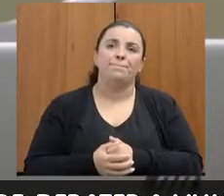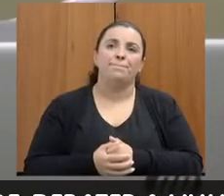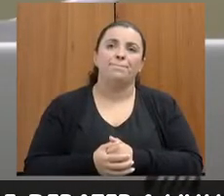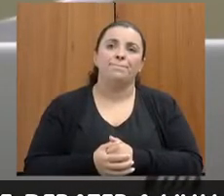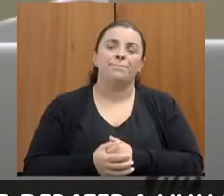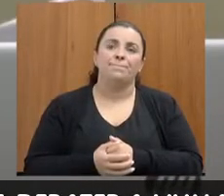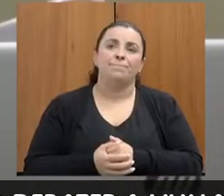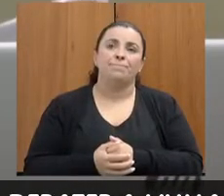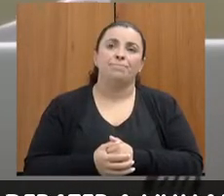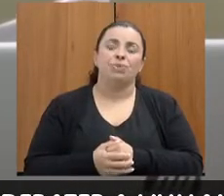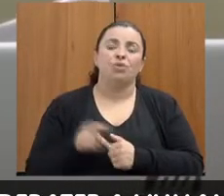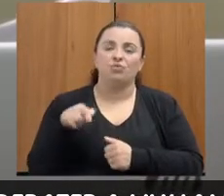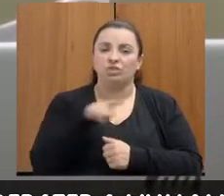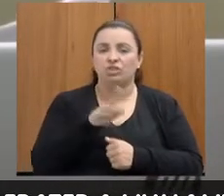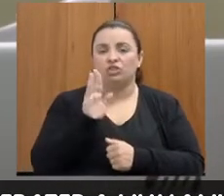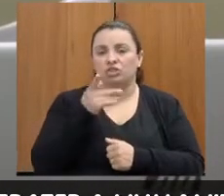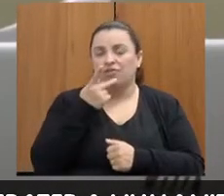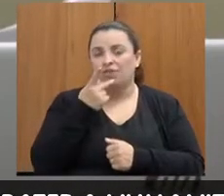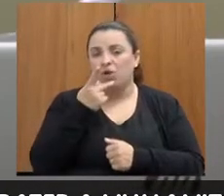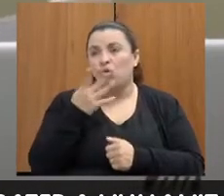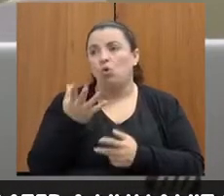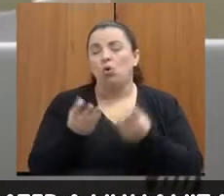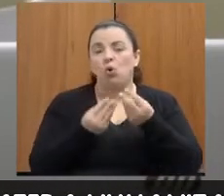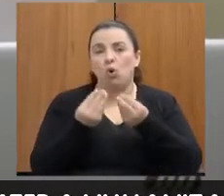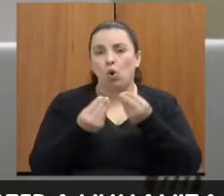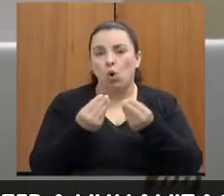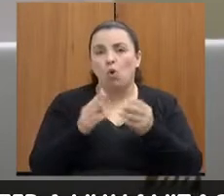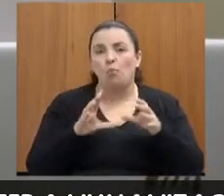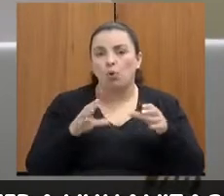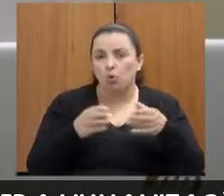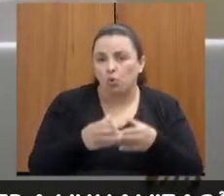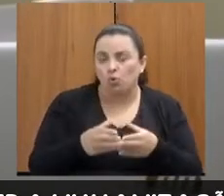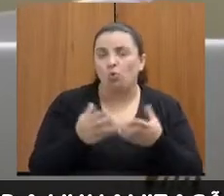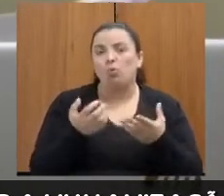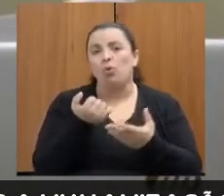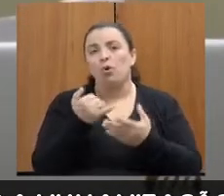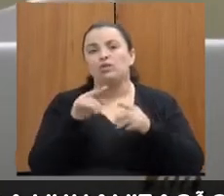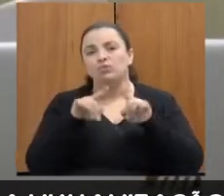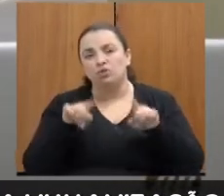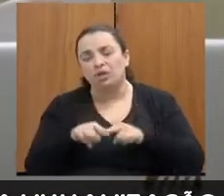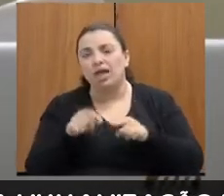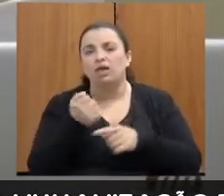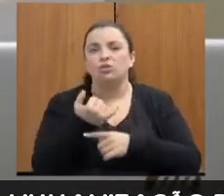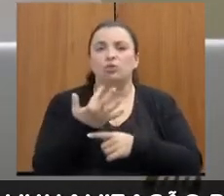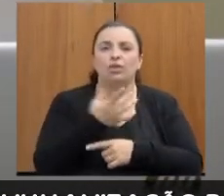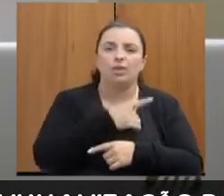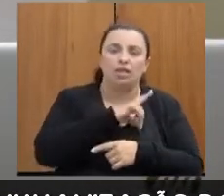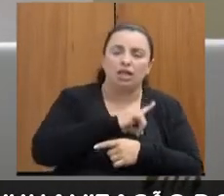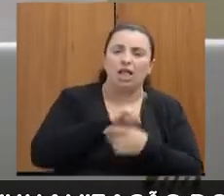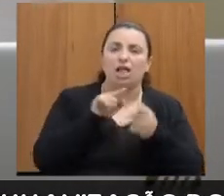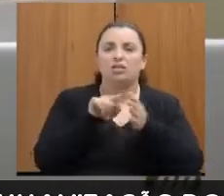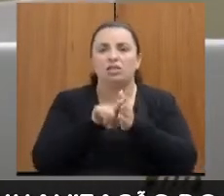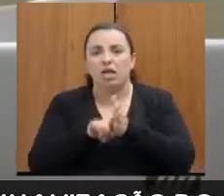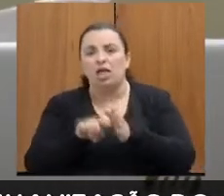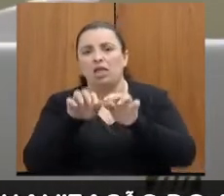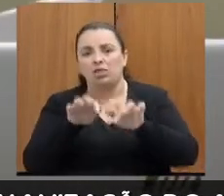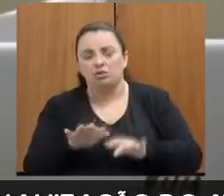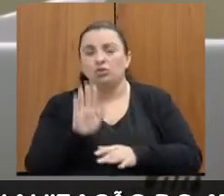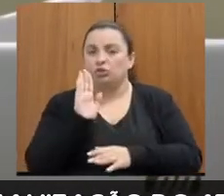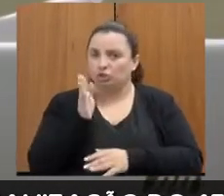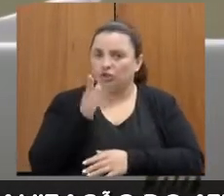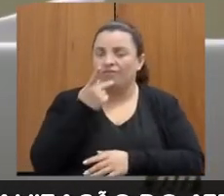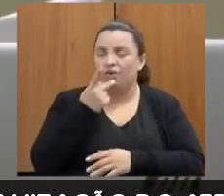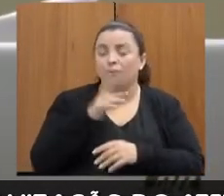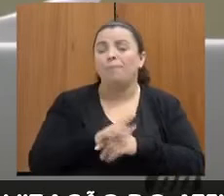Praticamente todos vocês já falaram sobre a composição da equipe, sobre o quantitativo de delegados, escrivãs, investigadores. Agora, desse